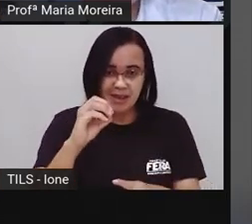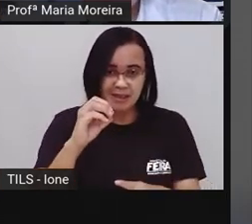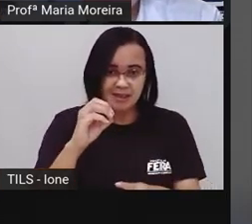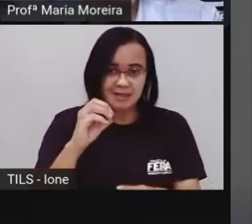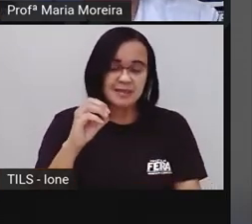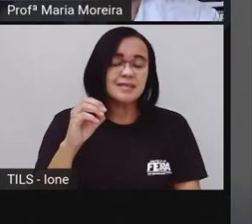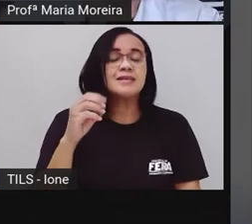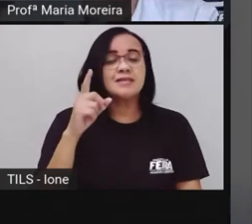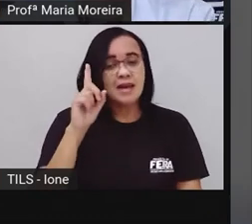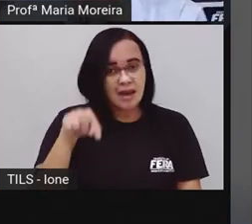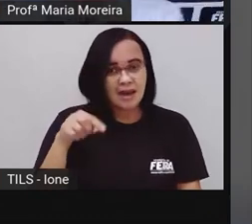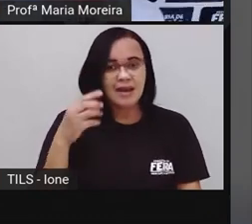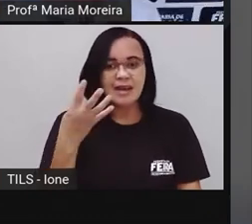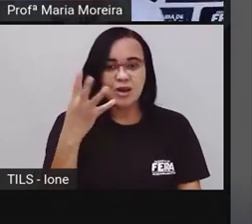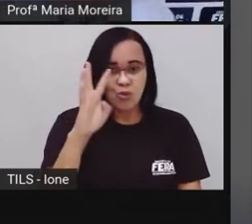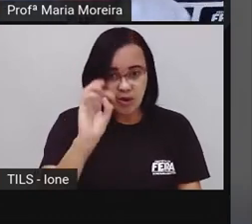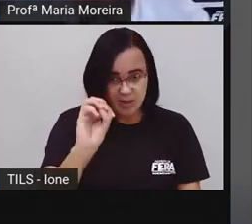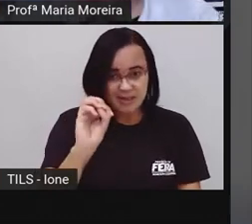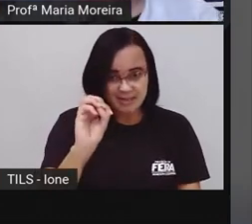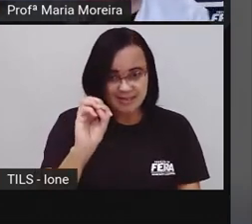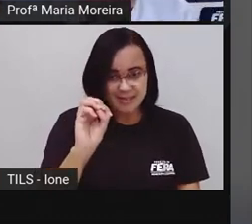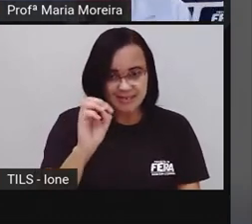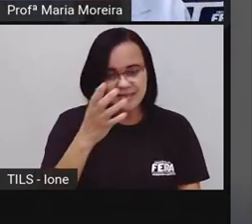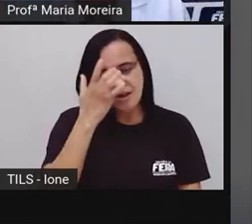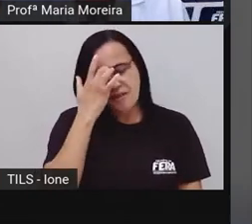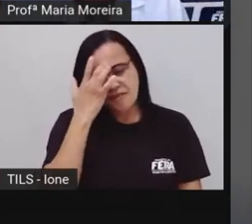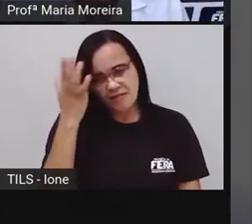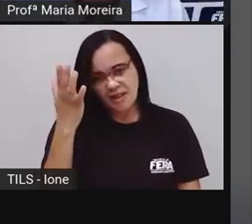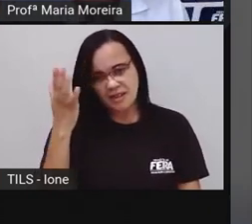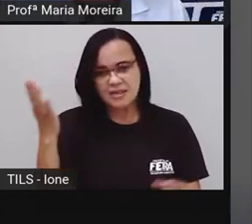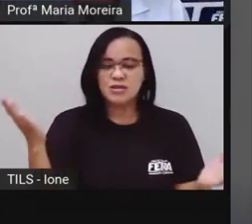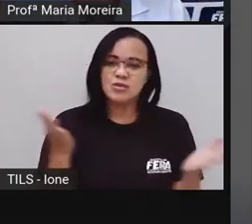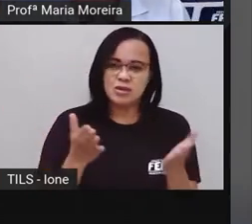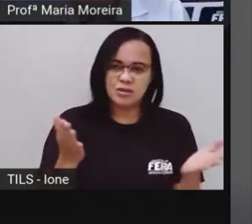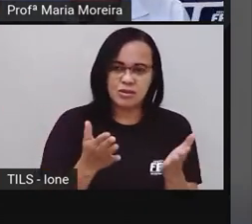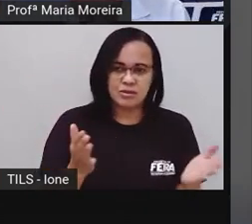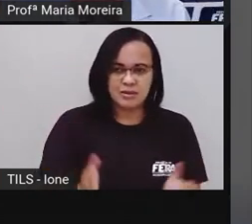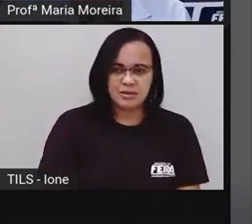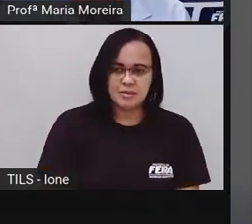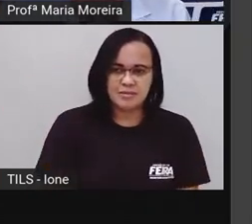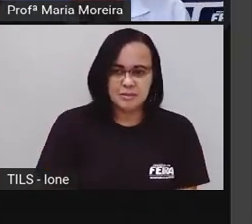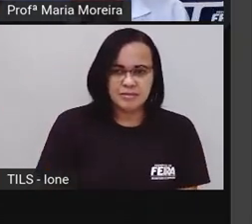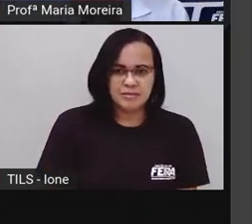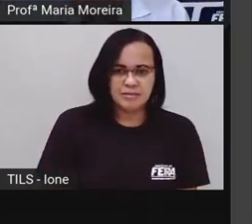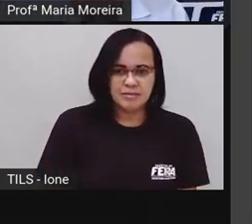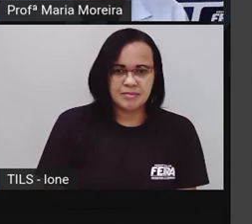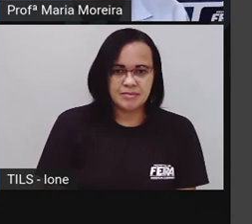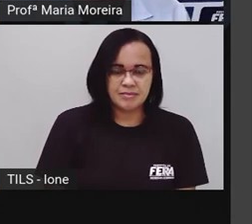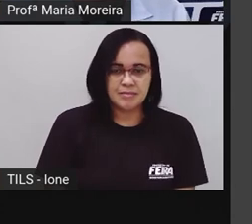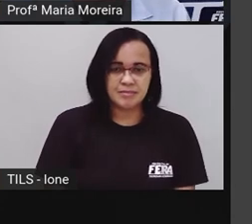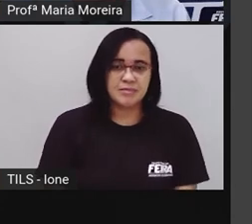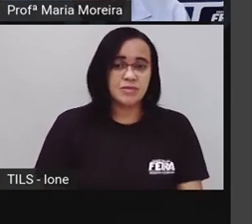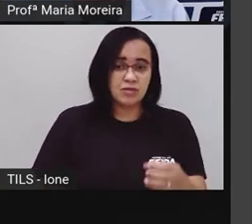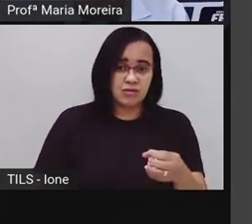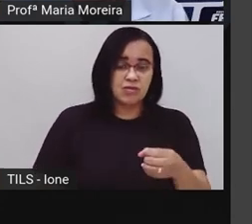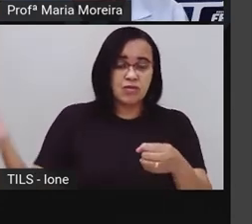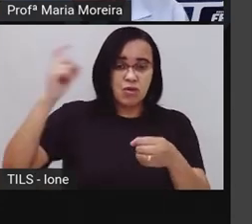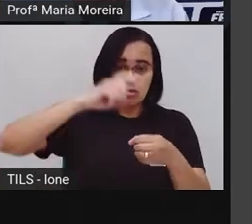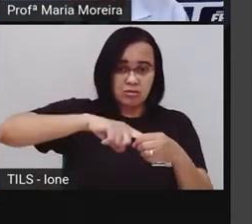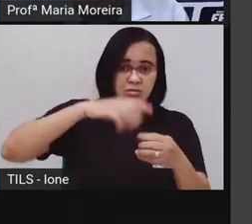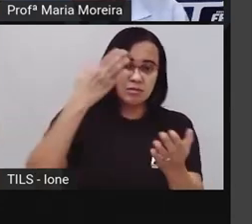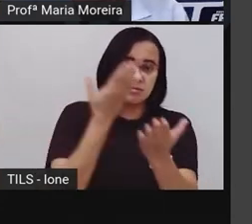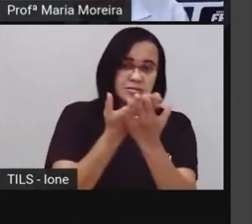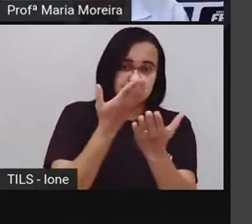Quarenta. Ficou fácil agora de fazer, né? Bem fácil, bem explicadinho pra vocês, certo? Vamos voltar aqui pra nossa